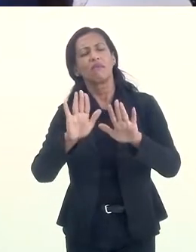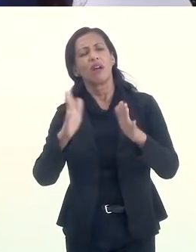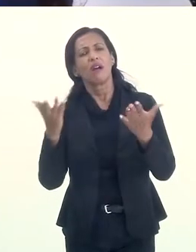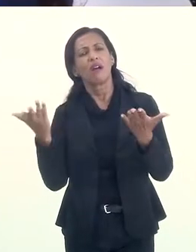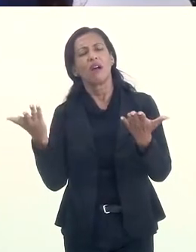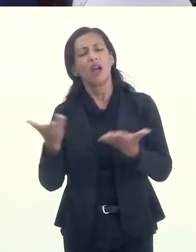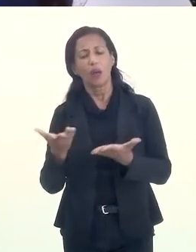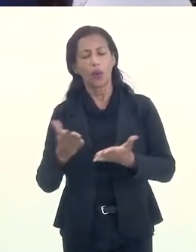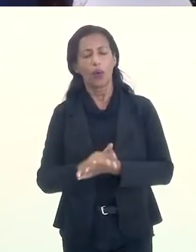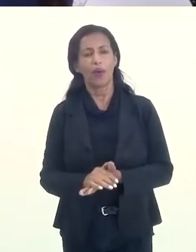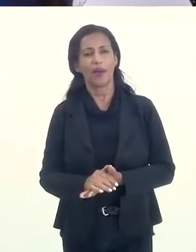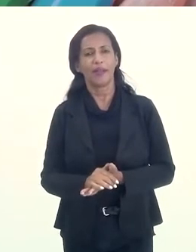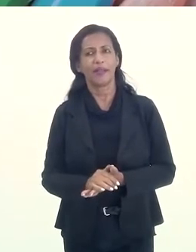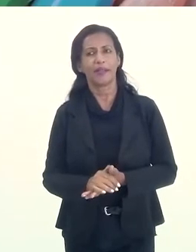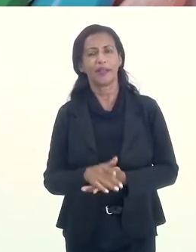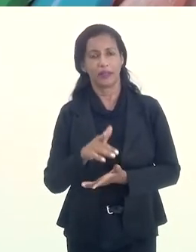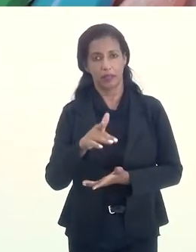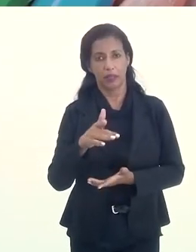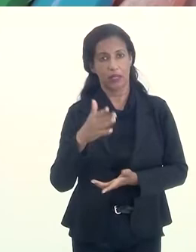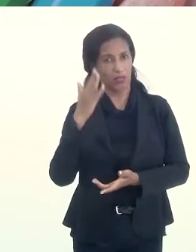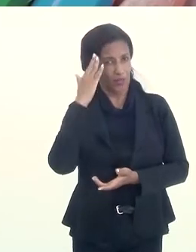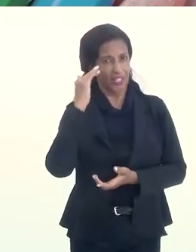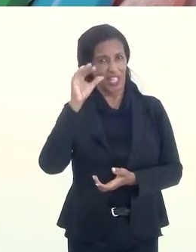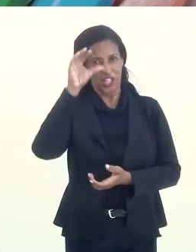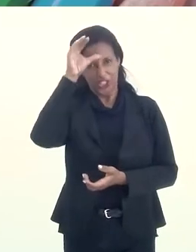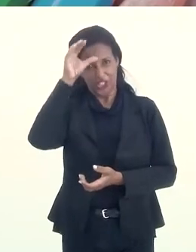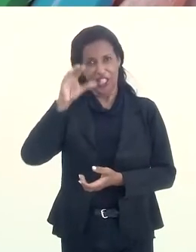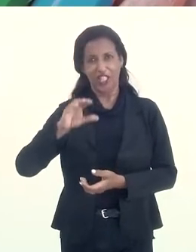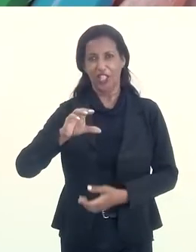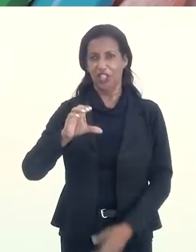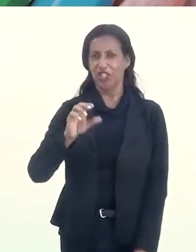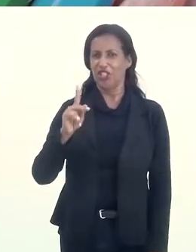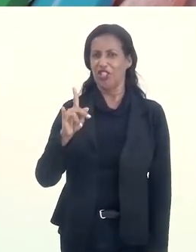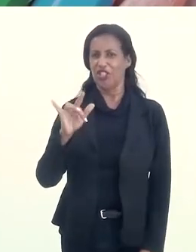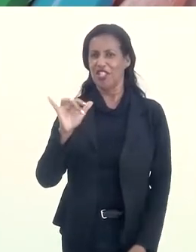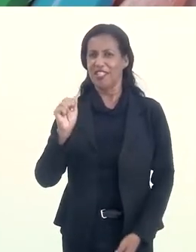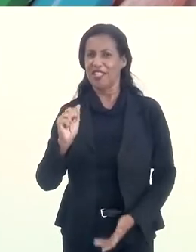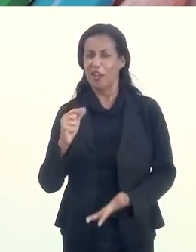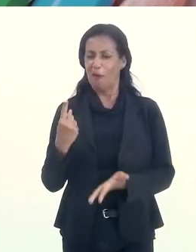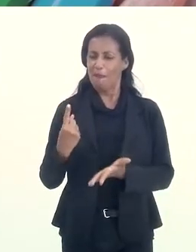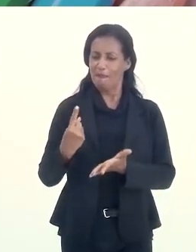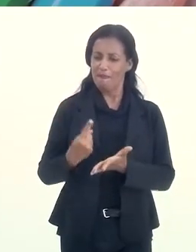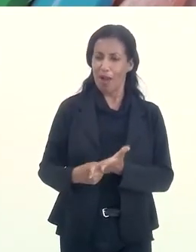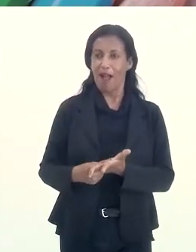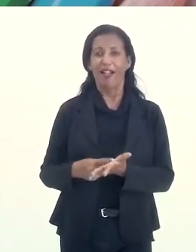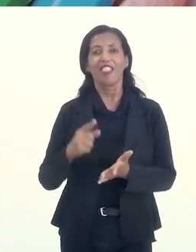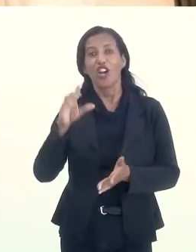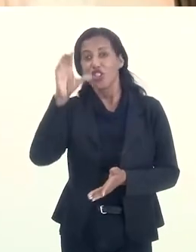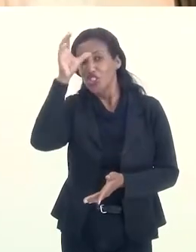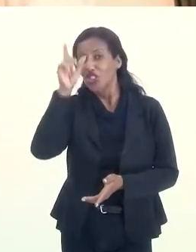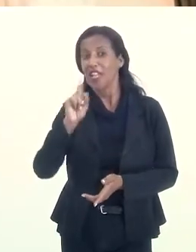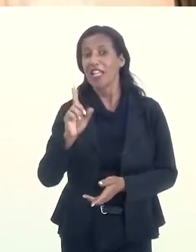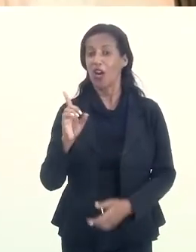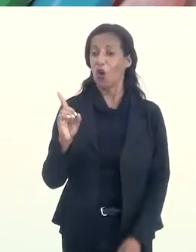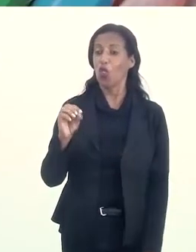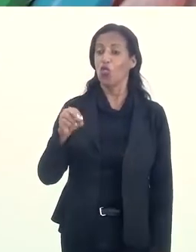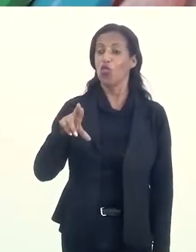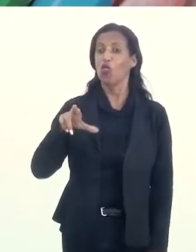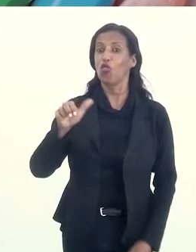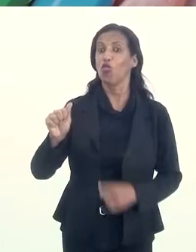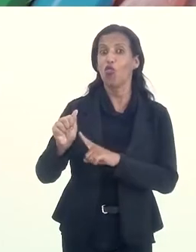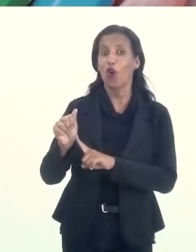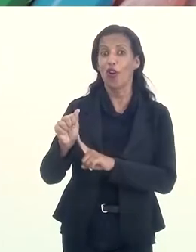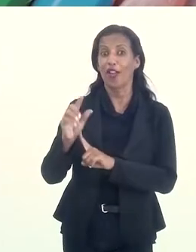Agora, eu sei que a tia Chiquinha marcou você bastante. Dona Chiquinha. Dona